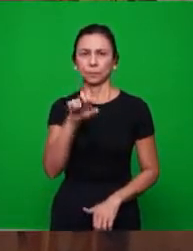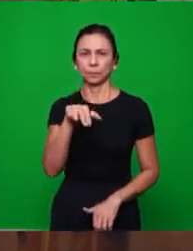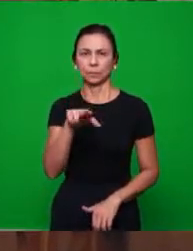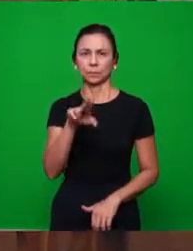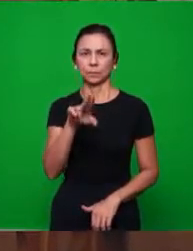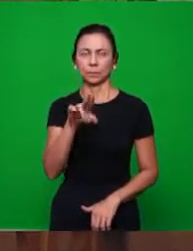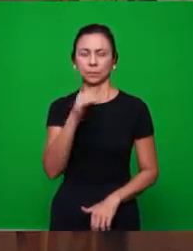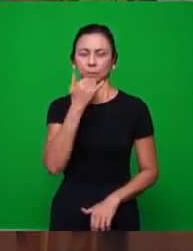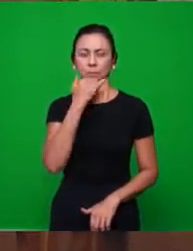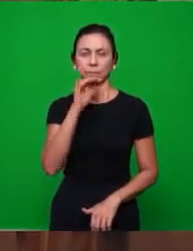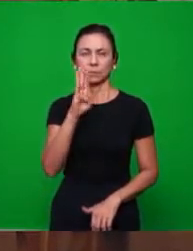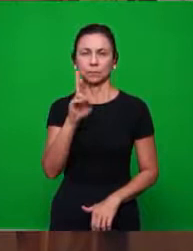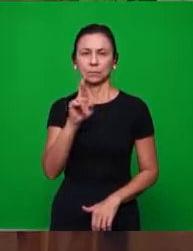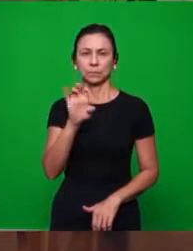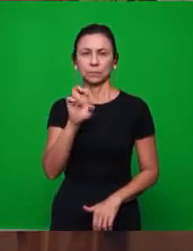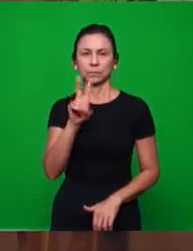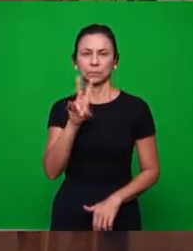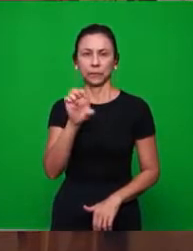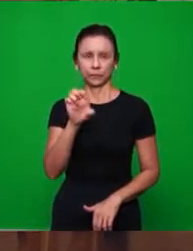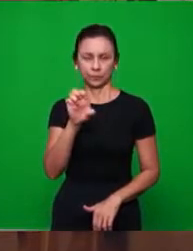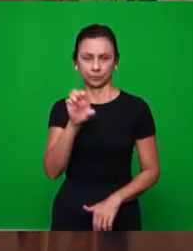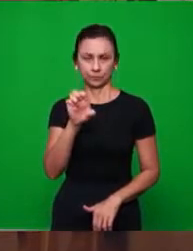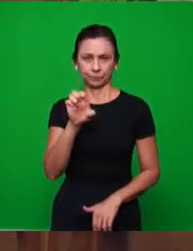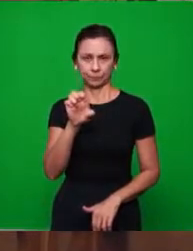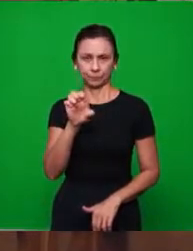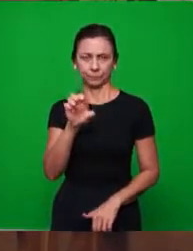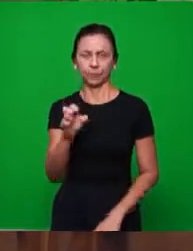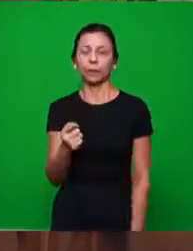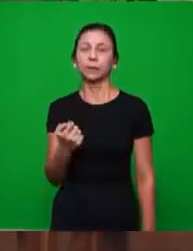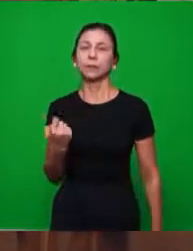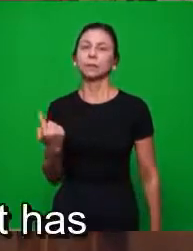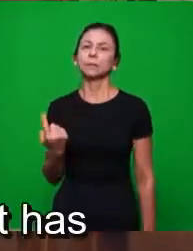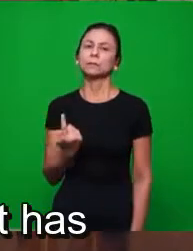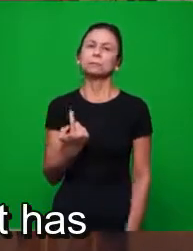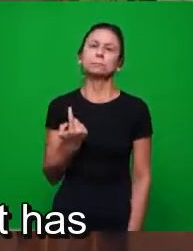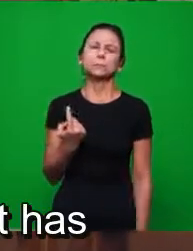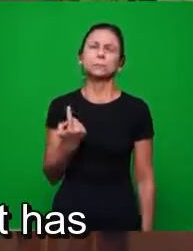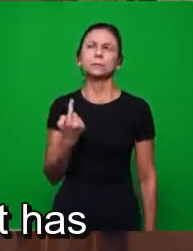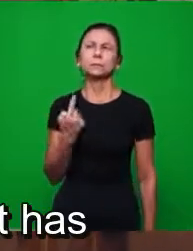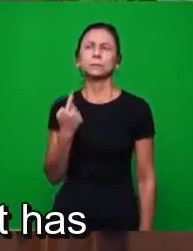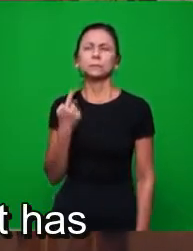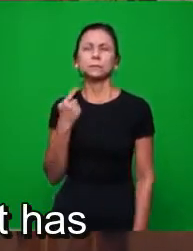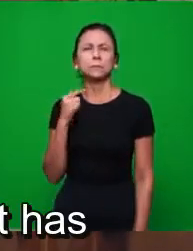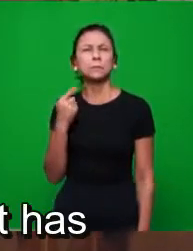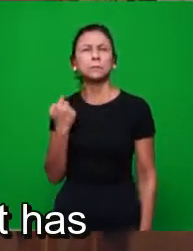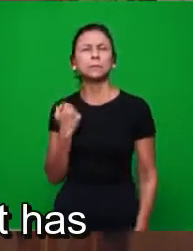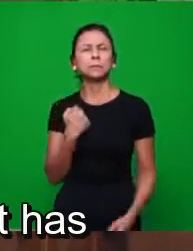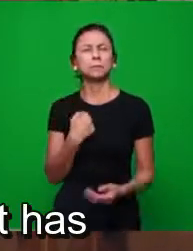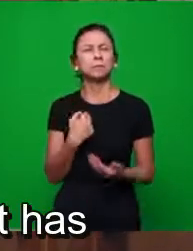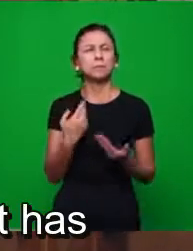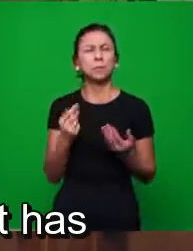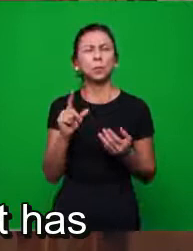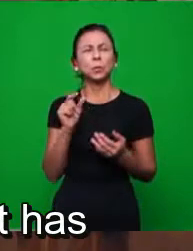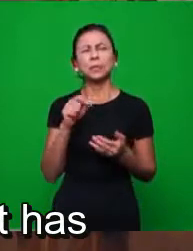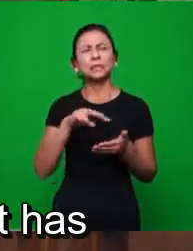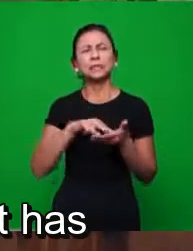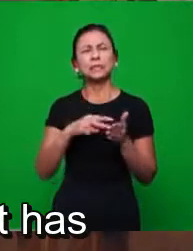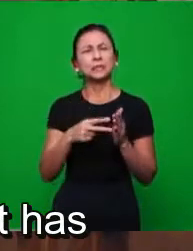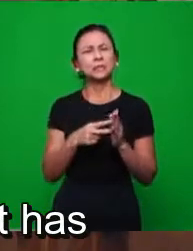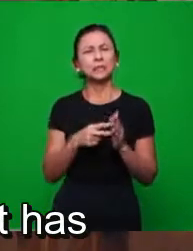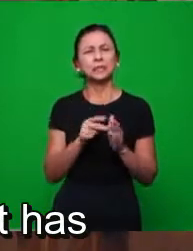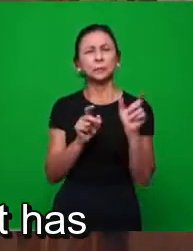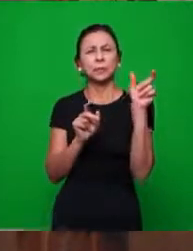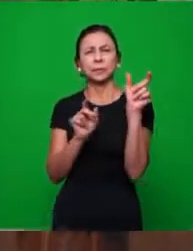buscamos entender a palavra breve no original,